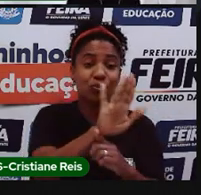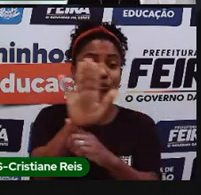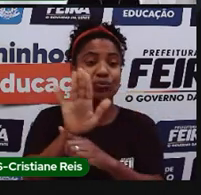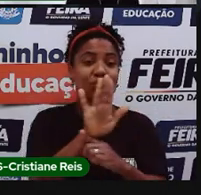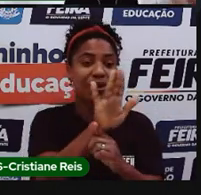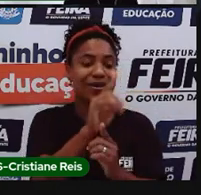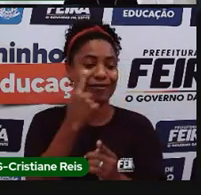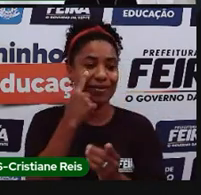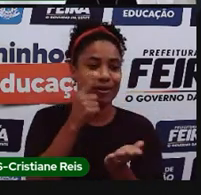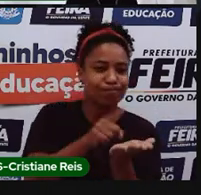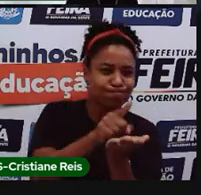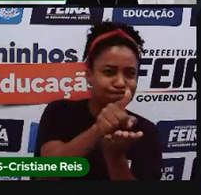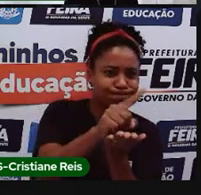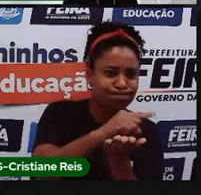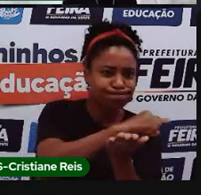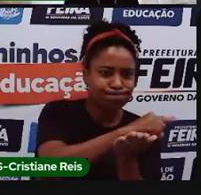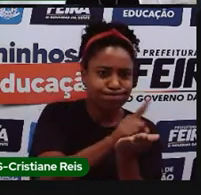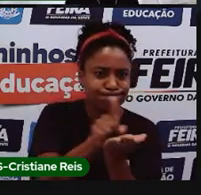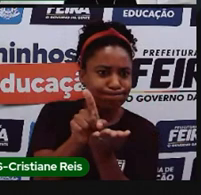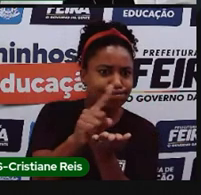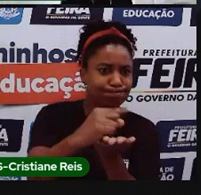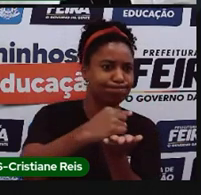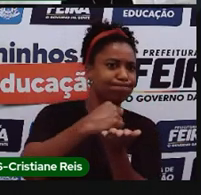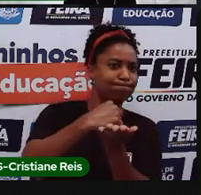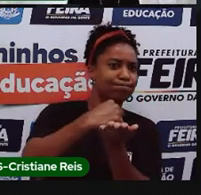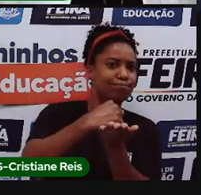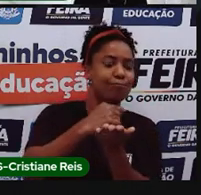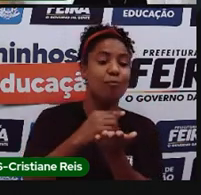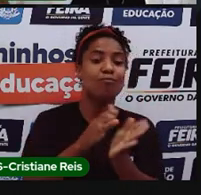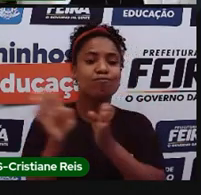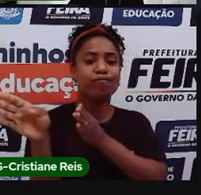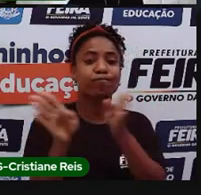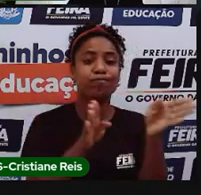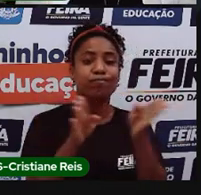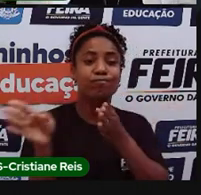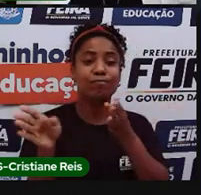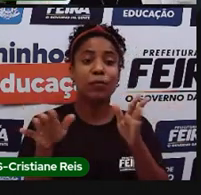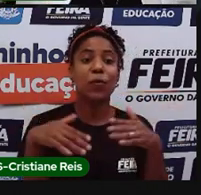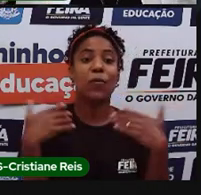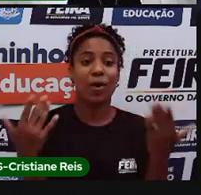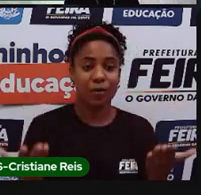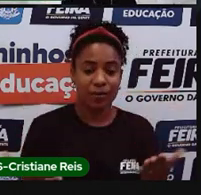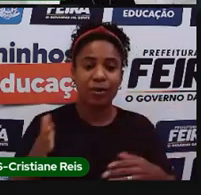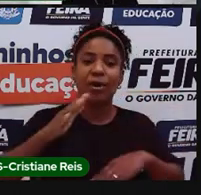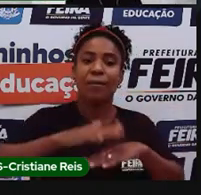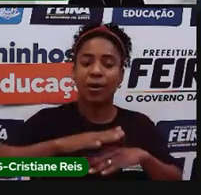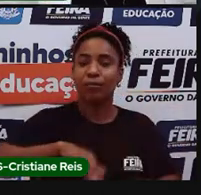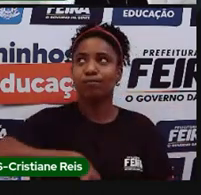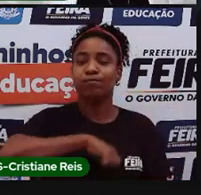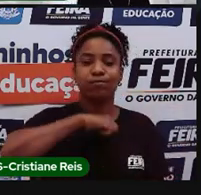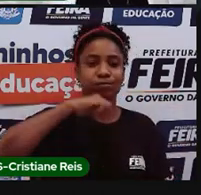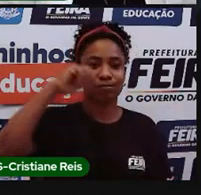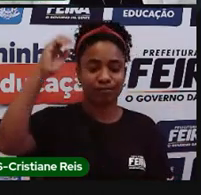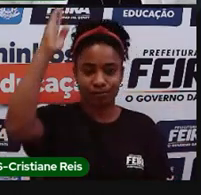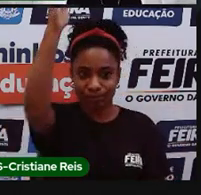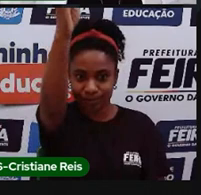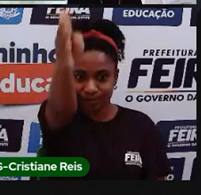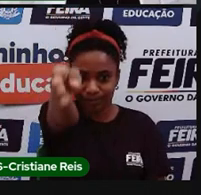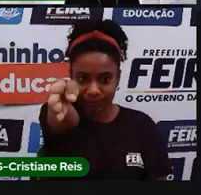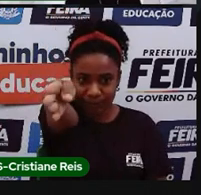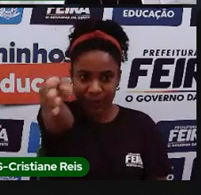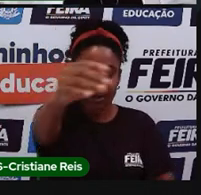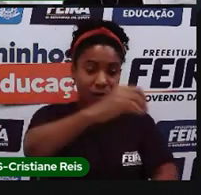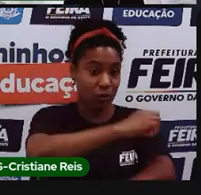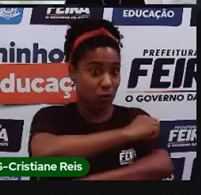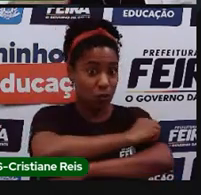está. E aí, o que é que eu faço? Lembra aquele processo de orientação? Vou pegar a minha mão, vou apontar para o lado onde o sol nasce, eu já acho